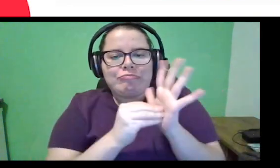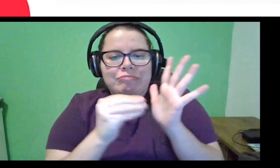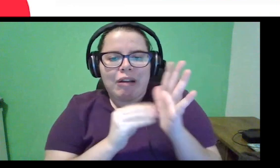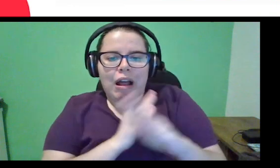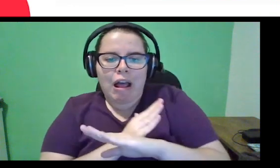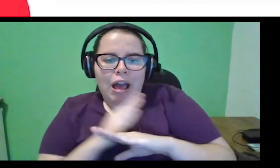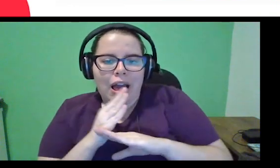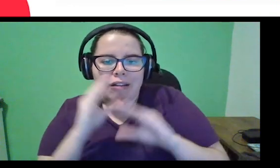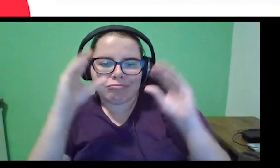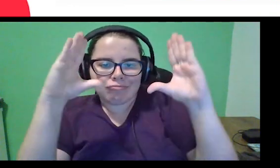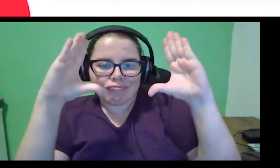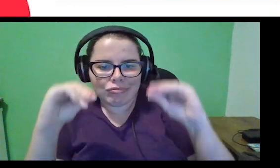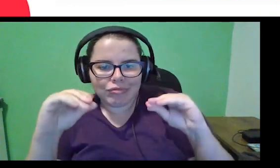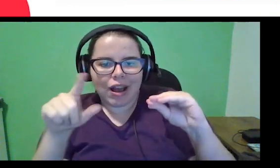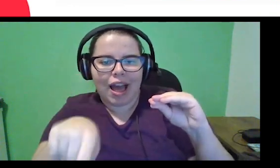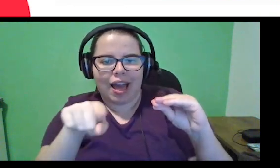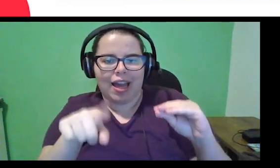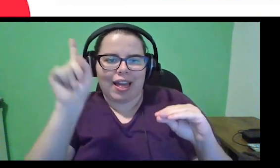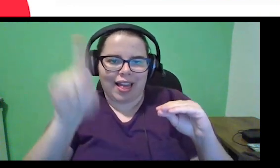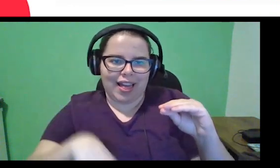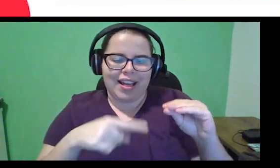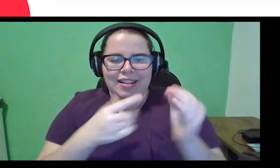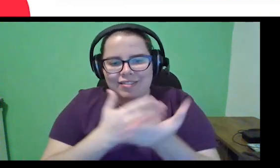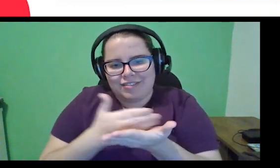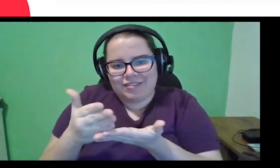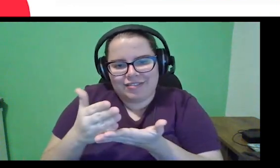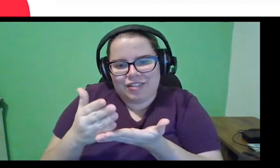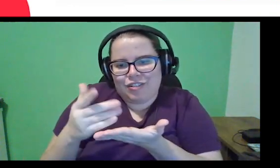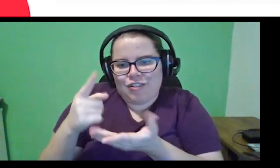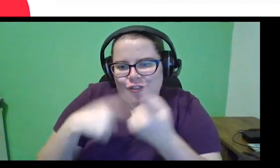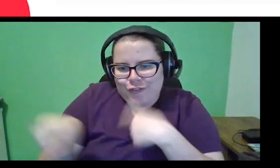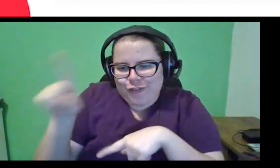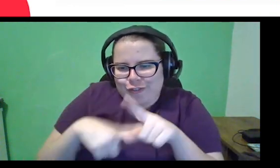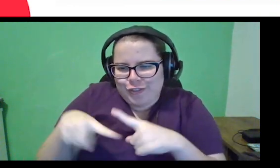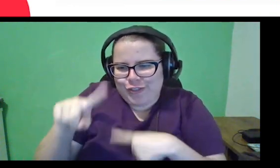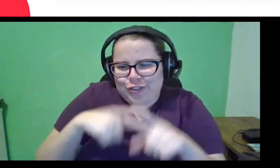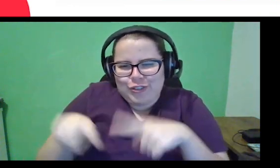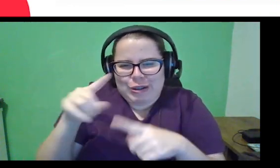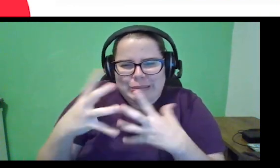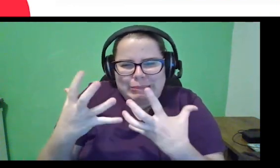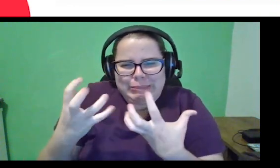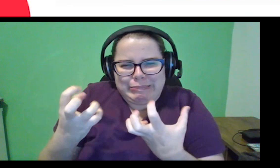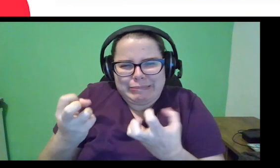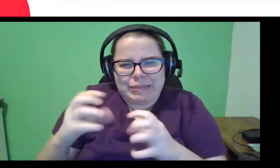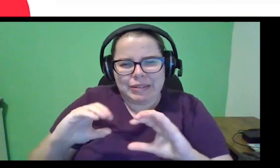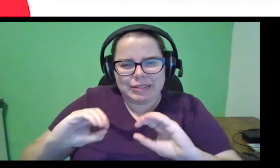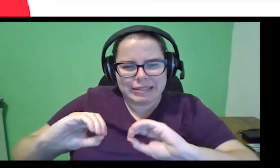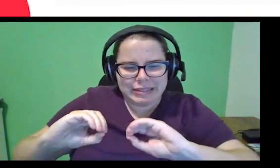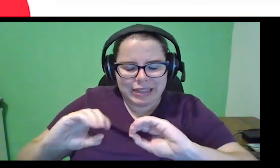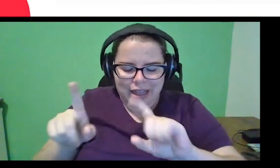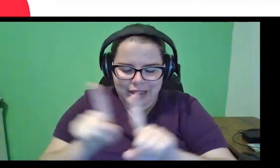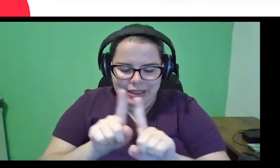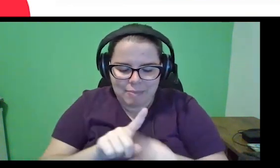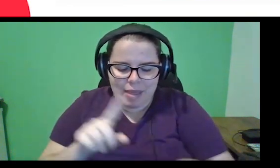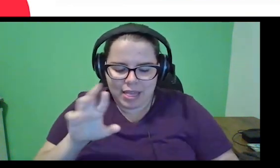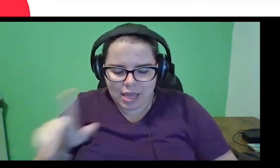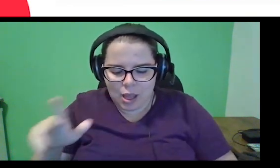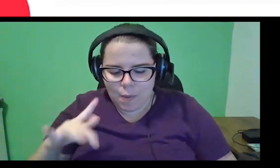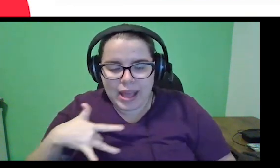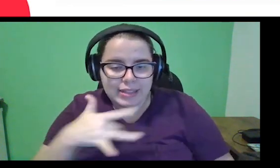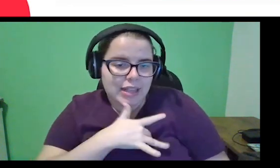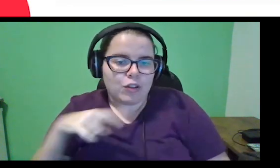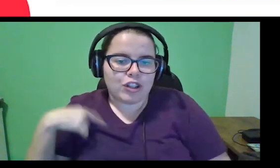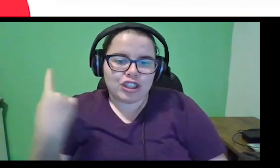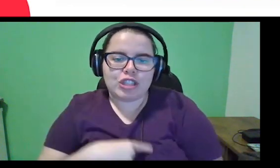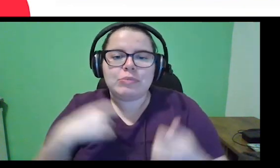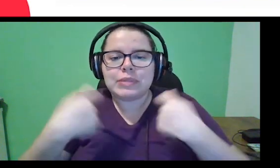tenho nada, que é o famoso starvation, ou o meu fluxo, ele está secando num determinado momento, isso também não é saudável, porque a gente